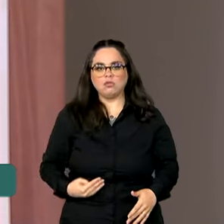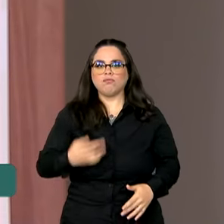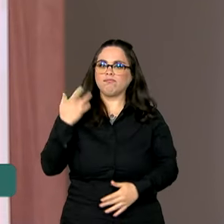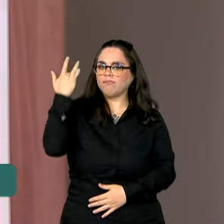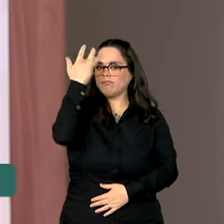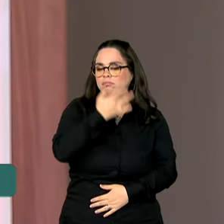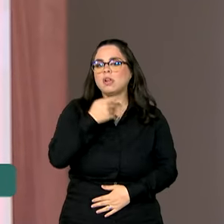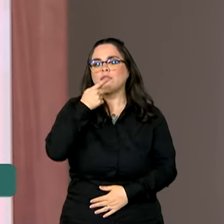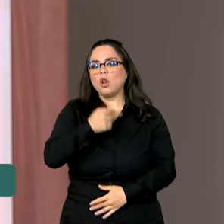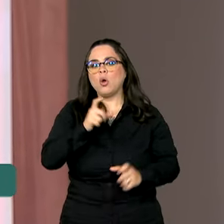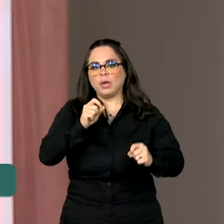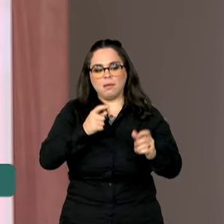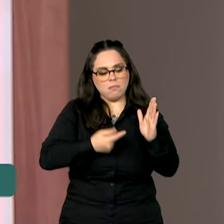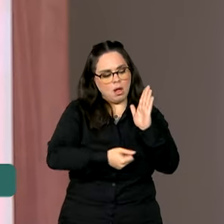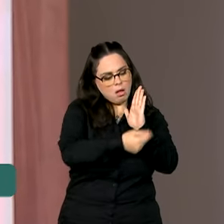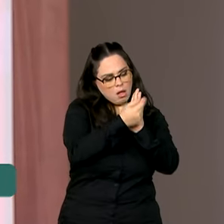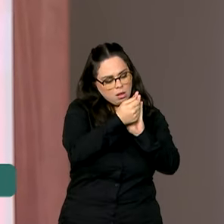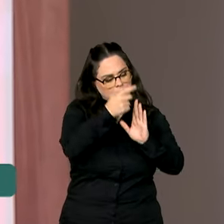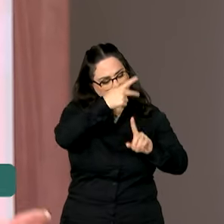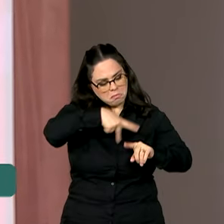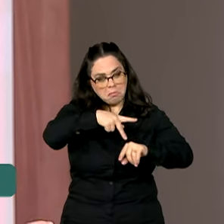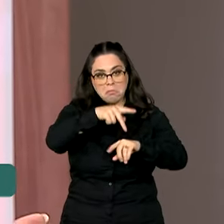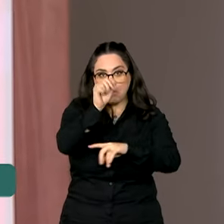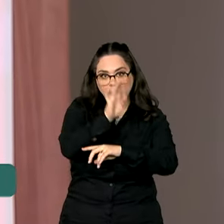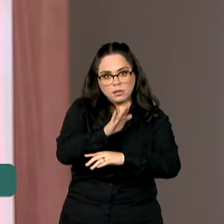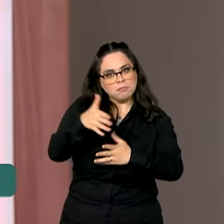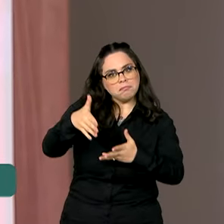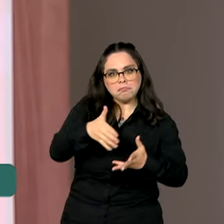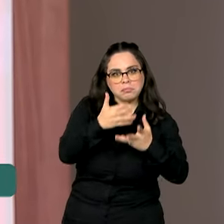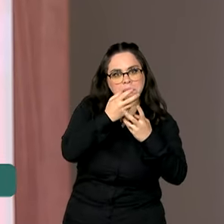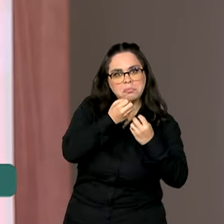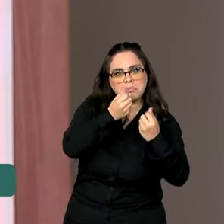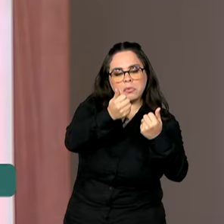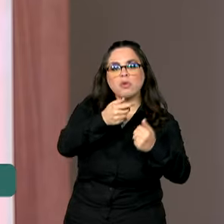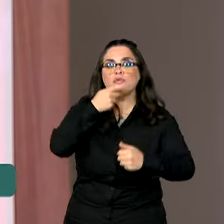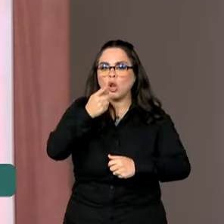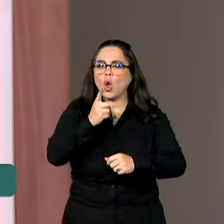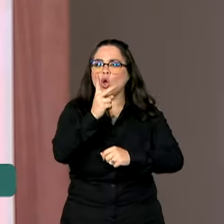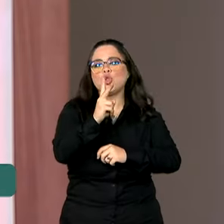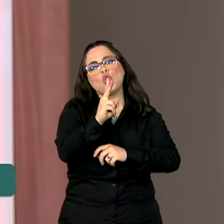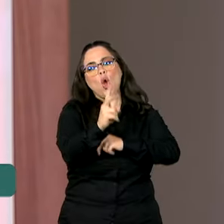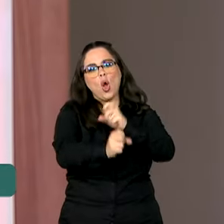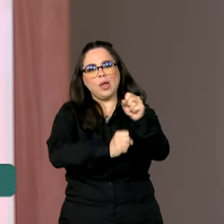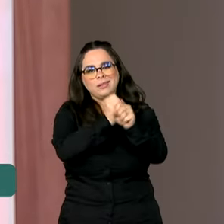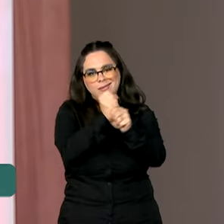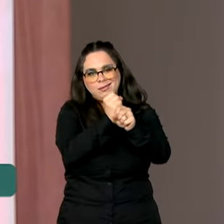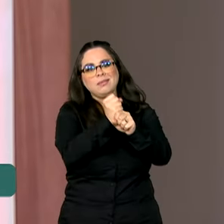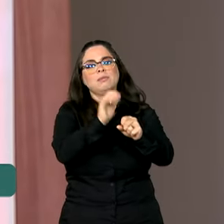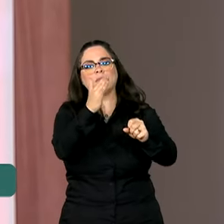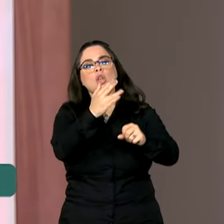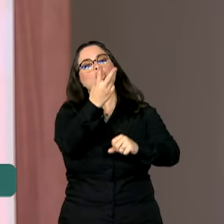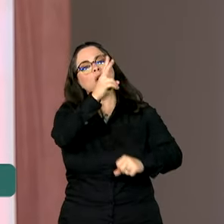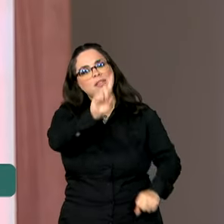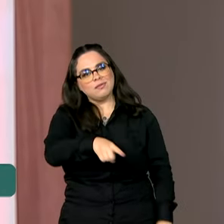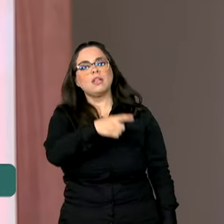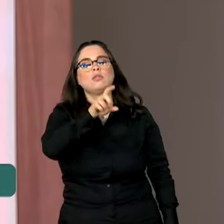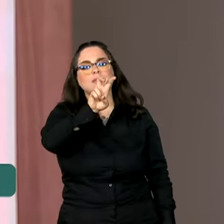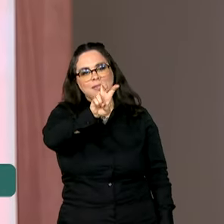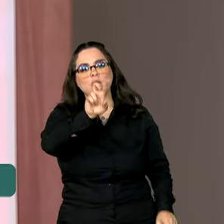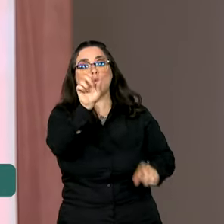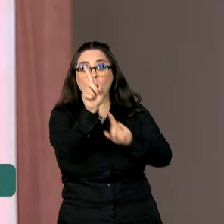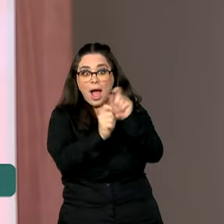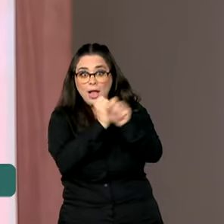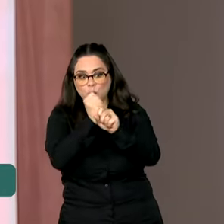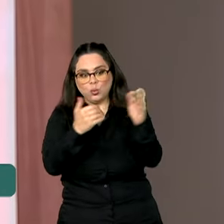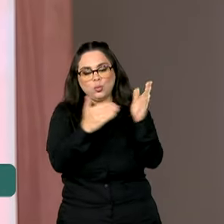as contas do país seguem um bom caminho e projetou um crescimento médio de mais de 2,5% ao ano